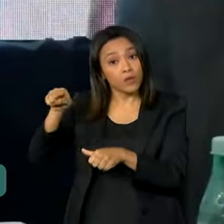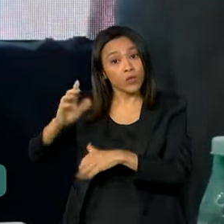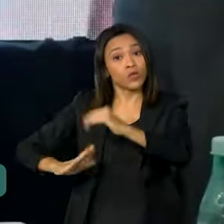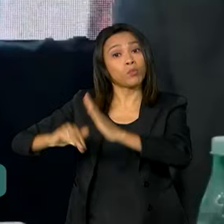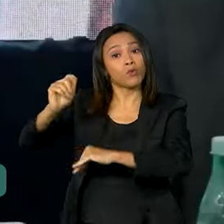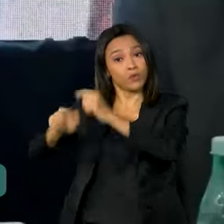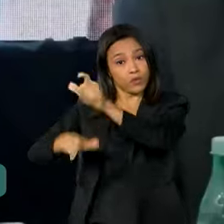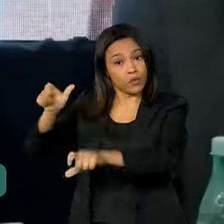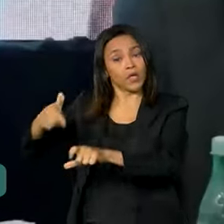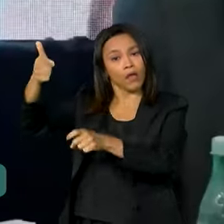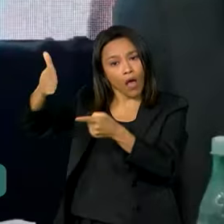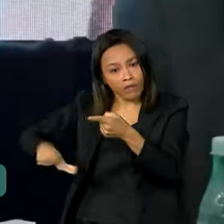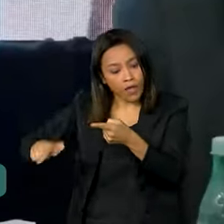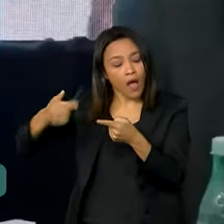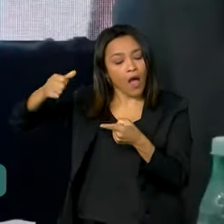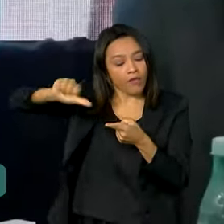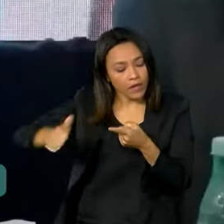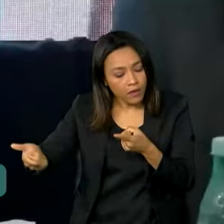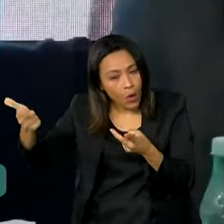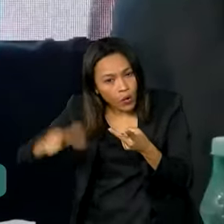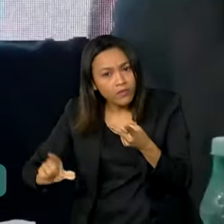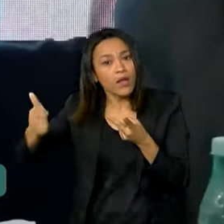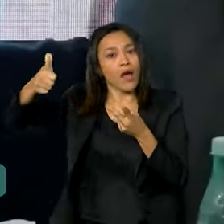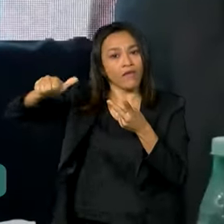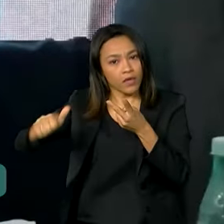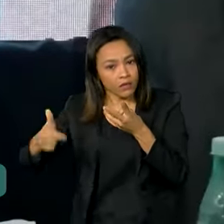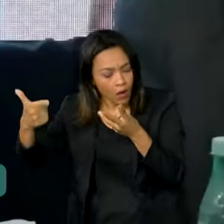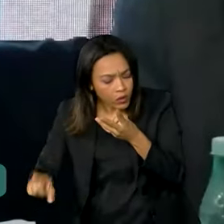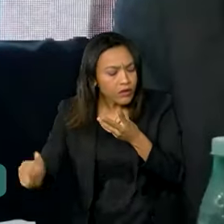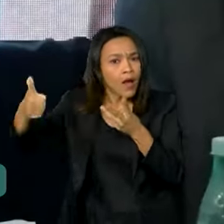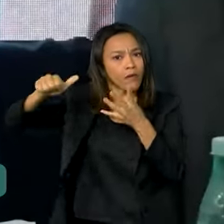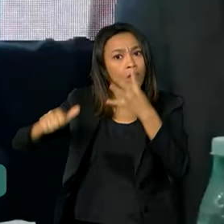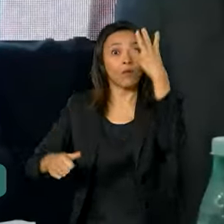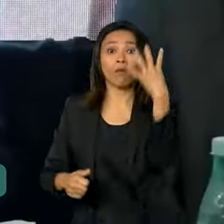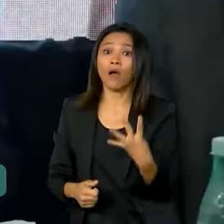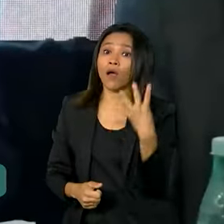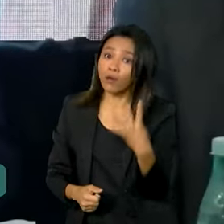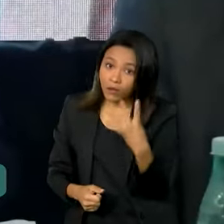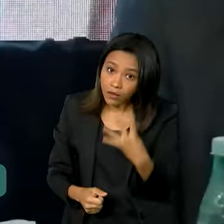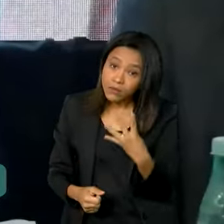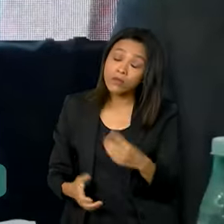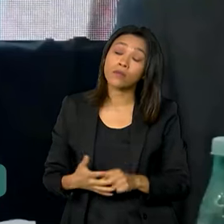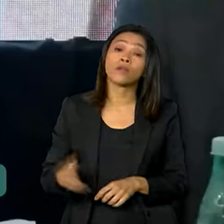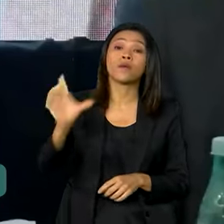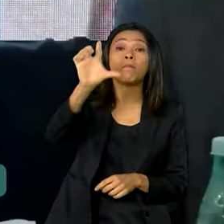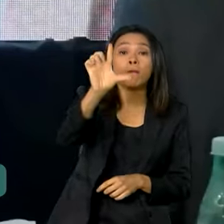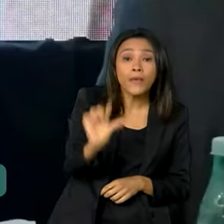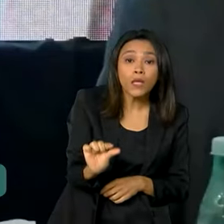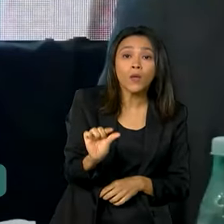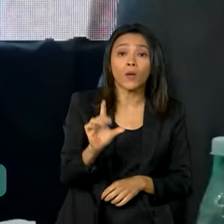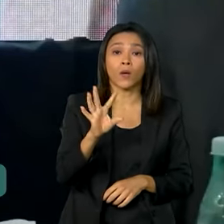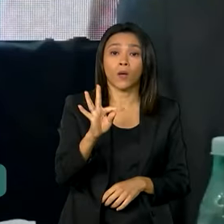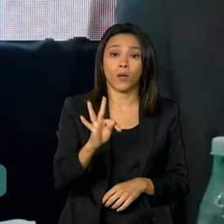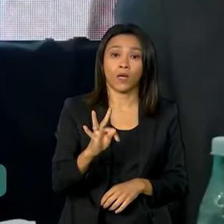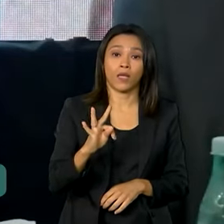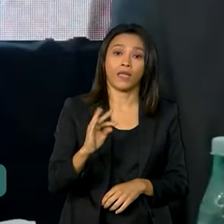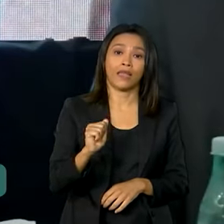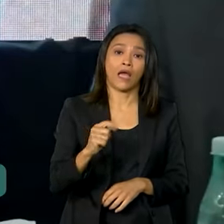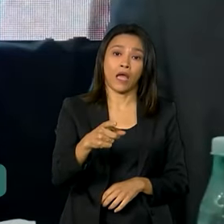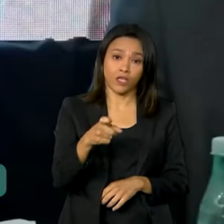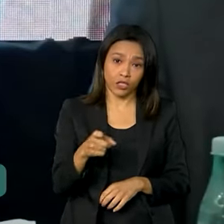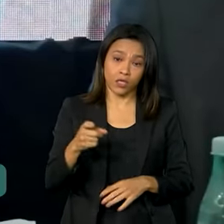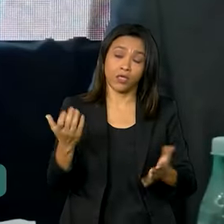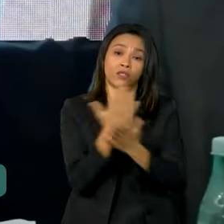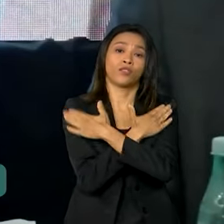reanalisar e reconhecer o crescimento pelos indicadores. Nós estamos com a segunda menor taxa de desemprego da história do